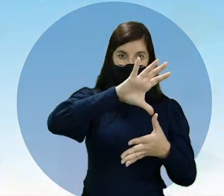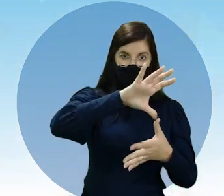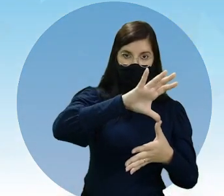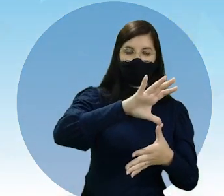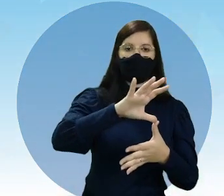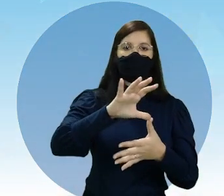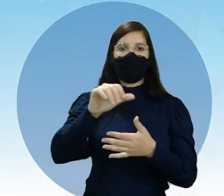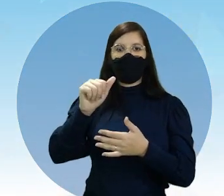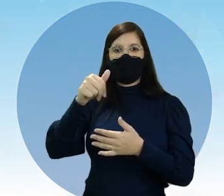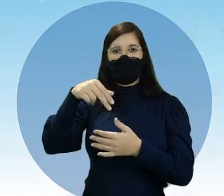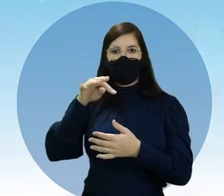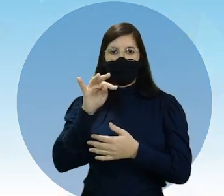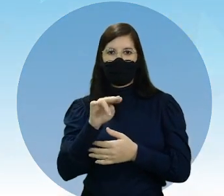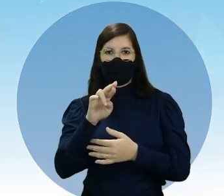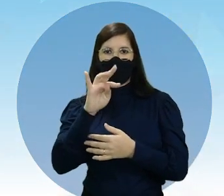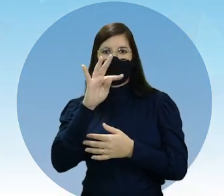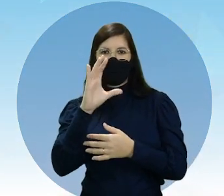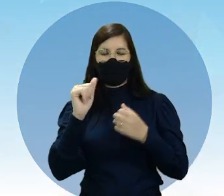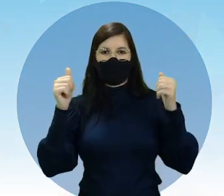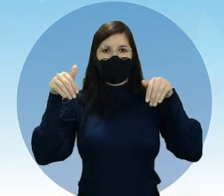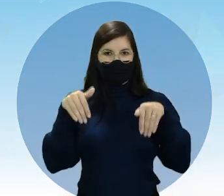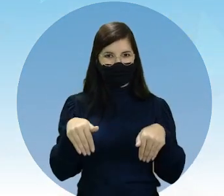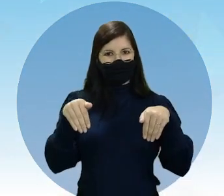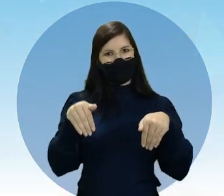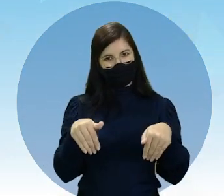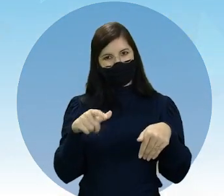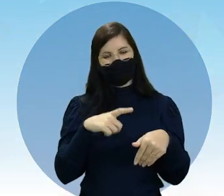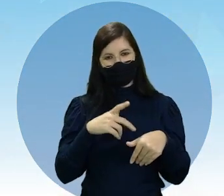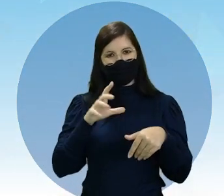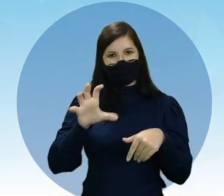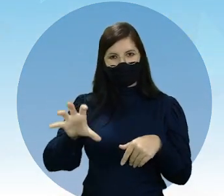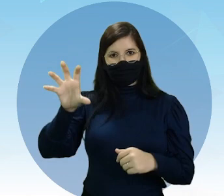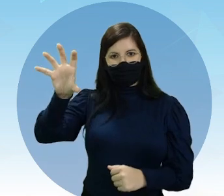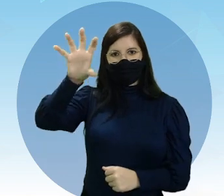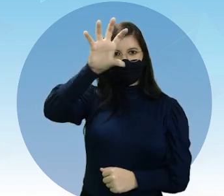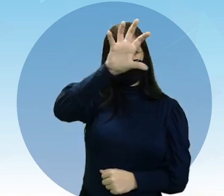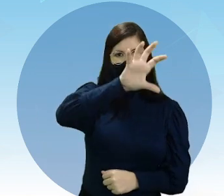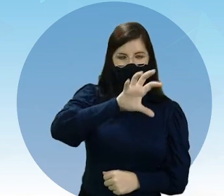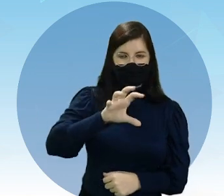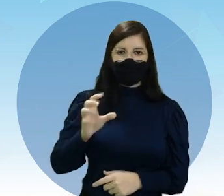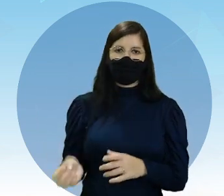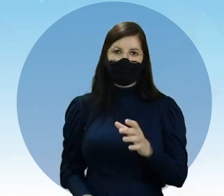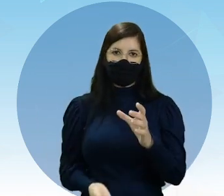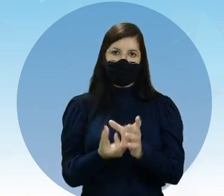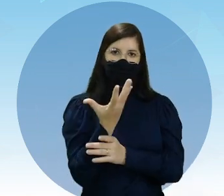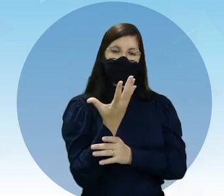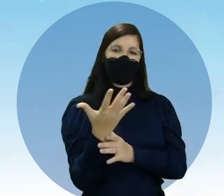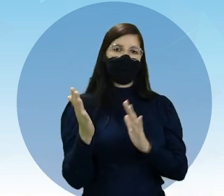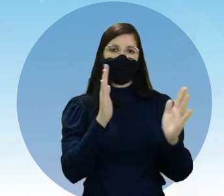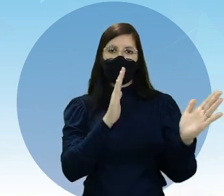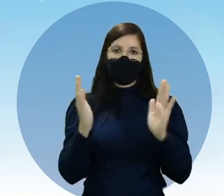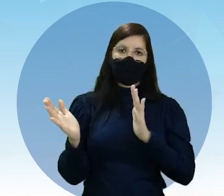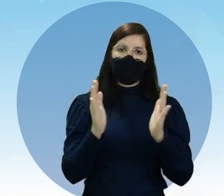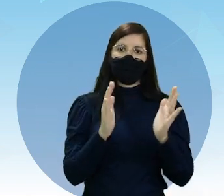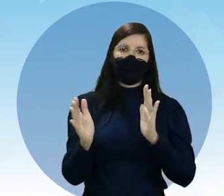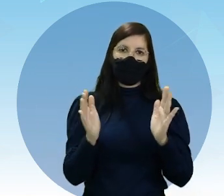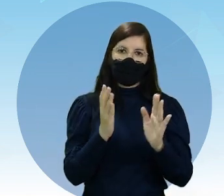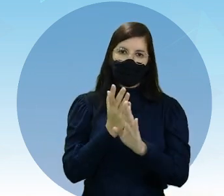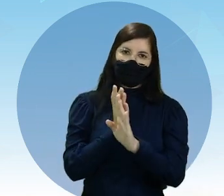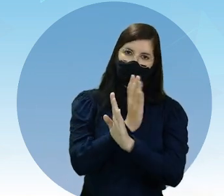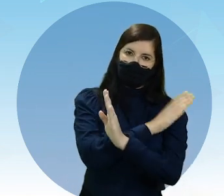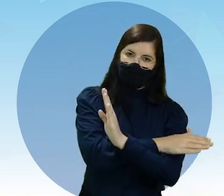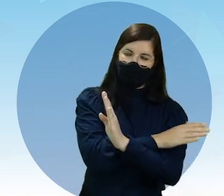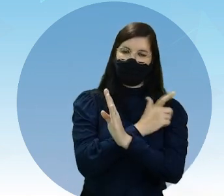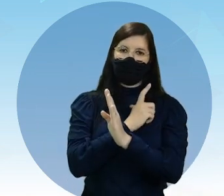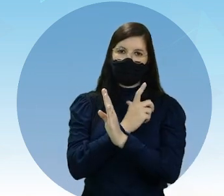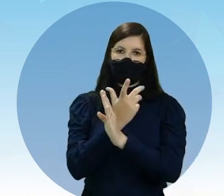Antártida. Bom, os continentes, eles formaram-se num período pré-cambriano,